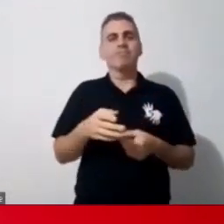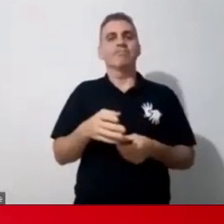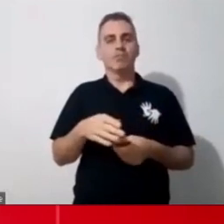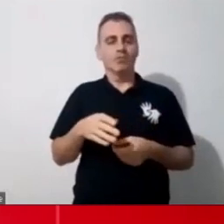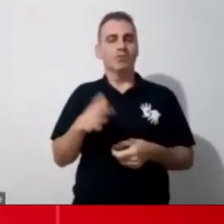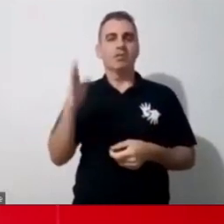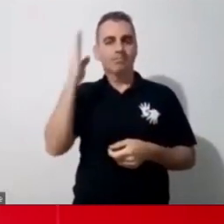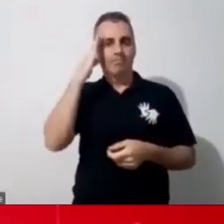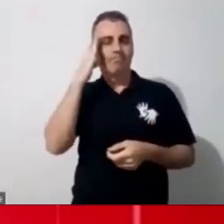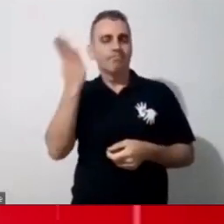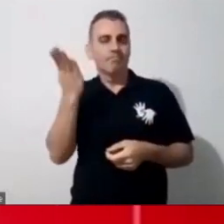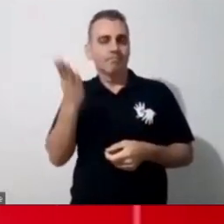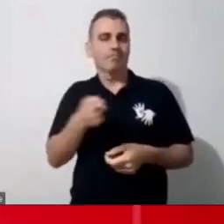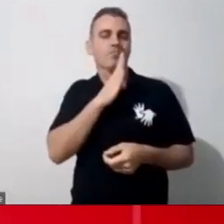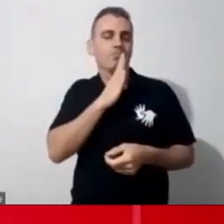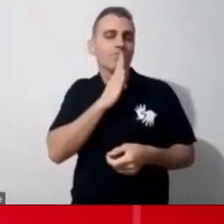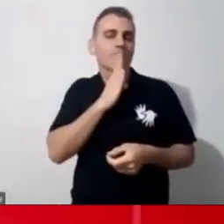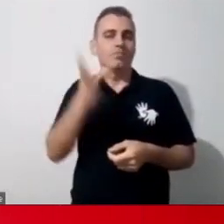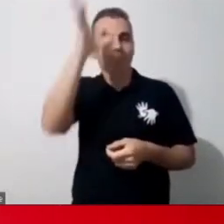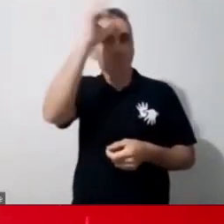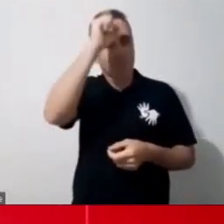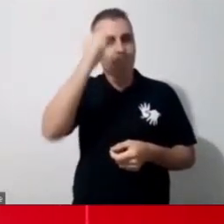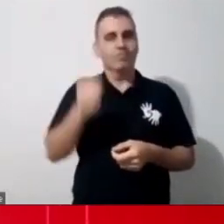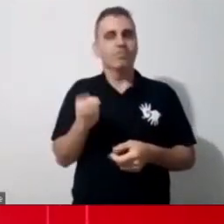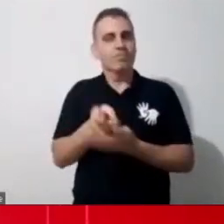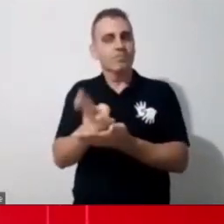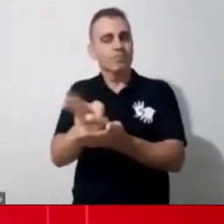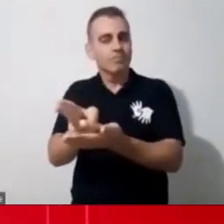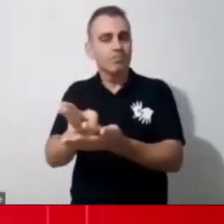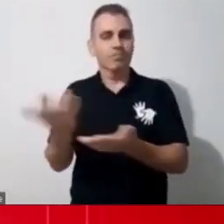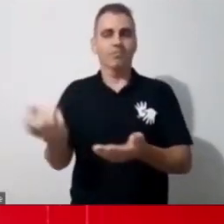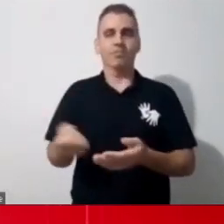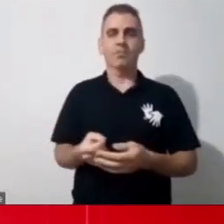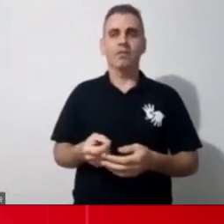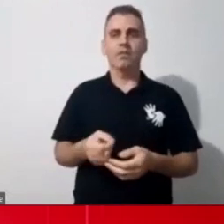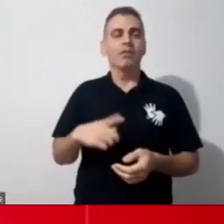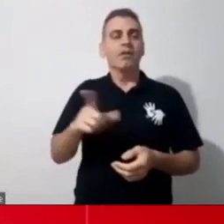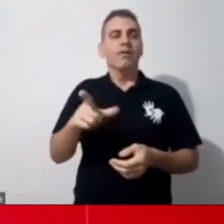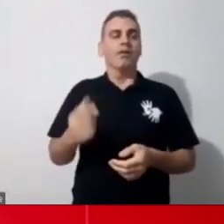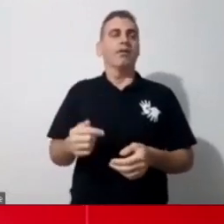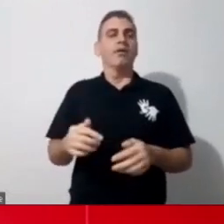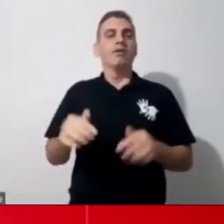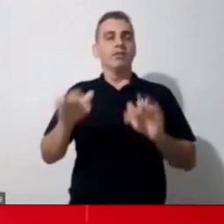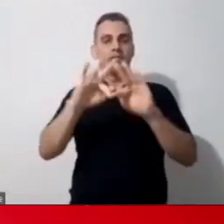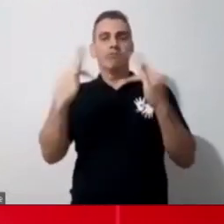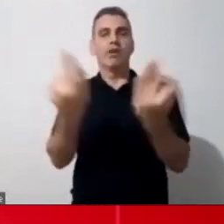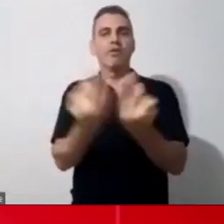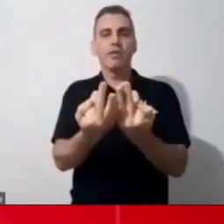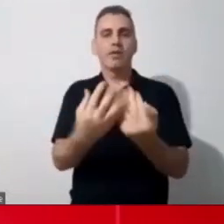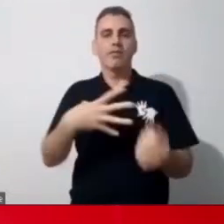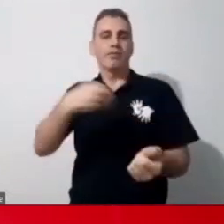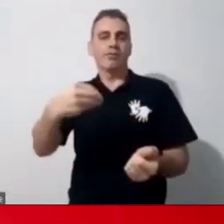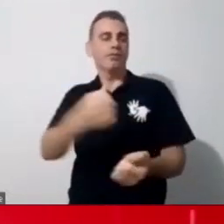todos vocês, né, nós estamos ali, nós estamos aqui pelos nossos filhos, por nossos alunos, pelos nossos